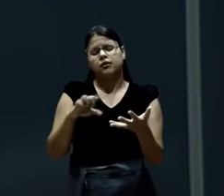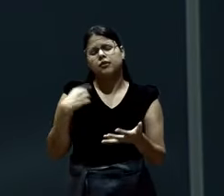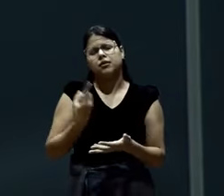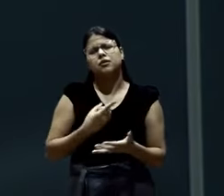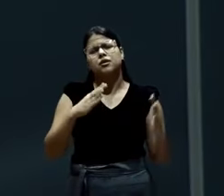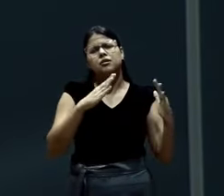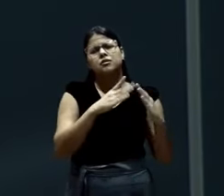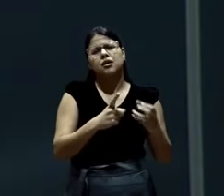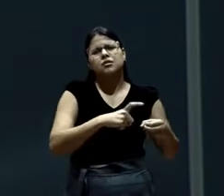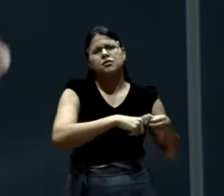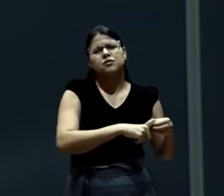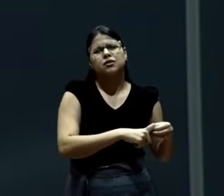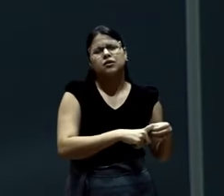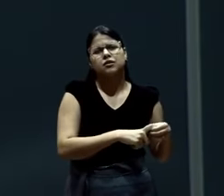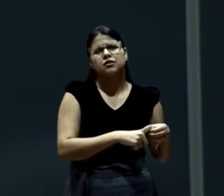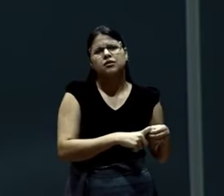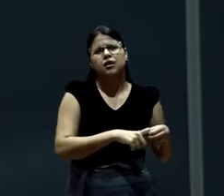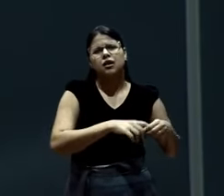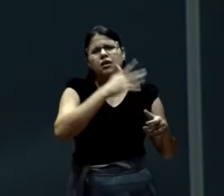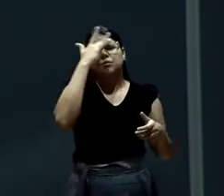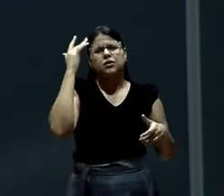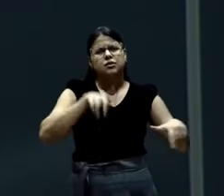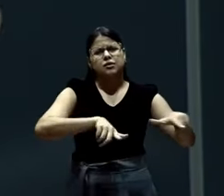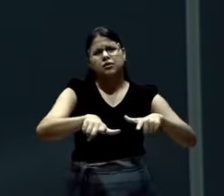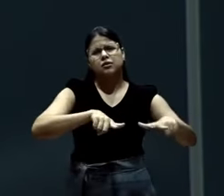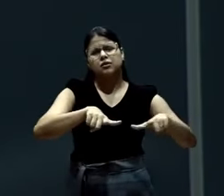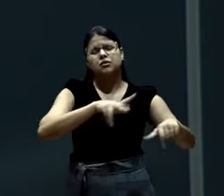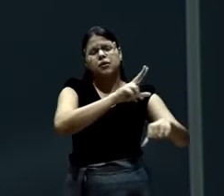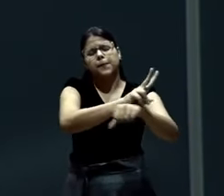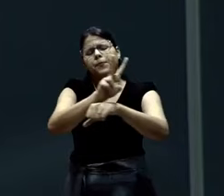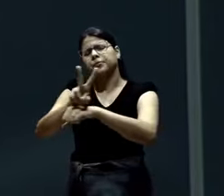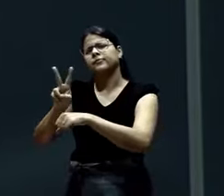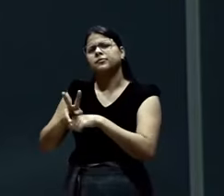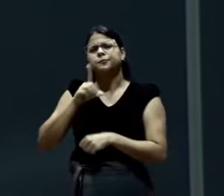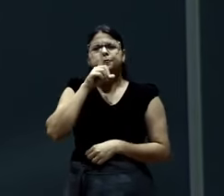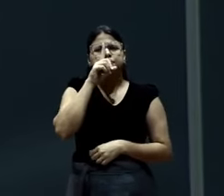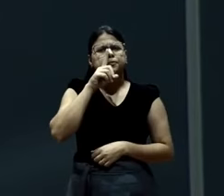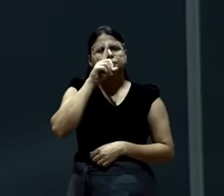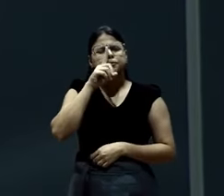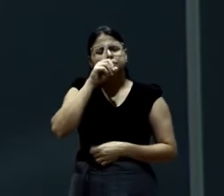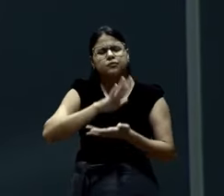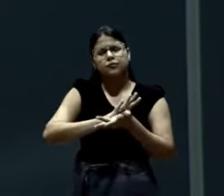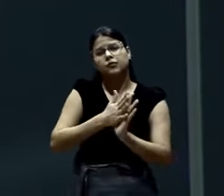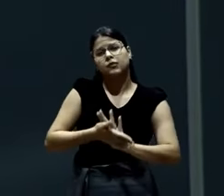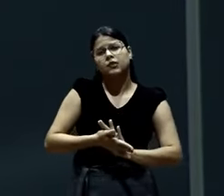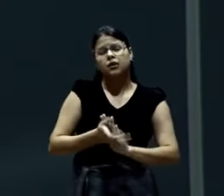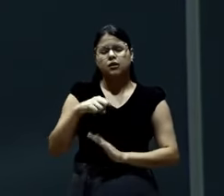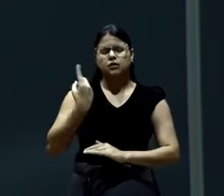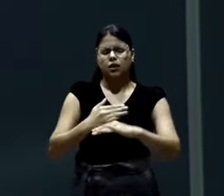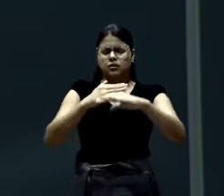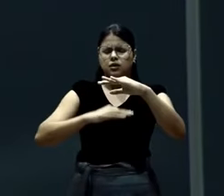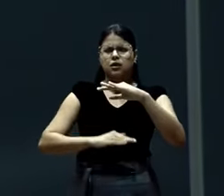Esses que vão para os seus lares. Esses que vão trabalhar. Guardando do perigo e do mal. Dá-nos um período de oração